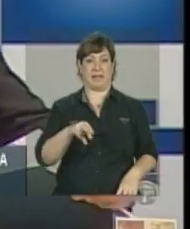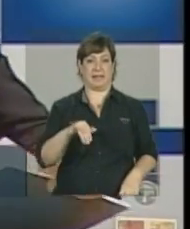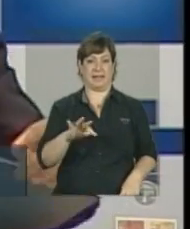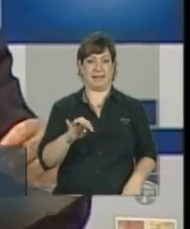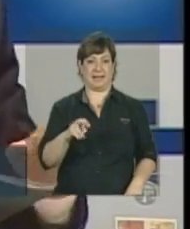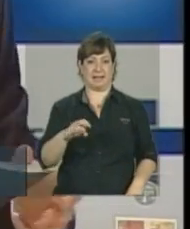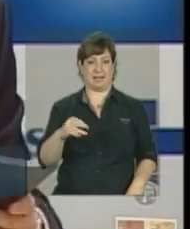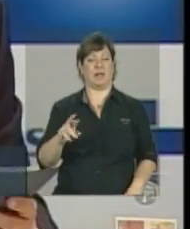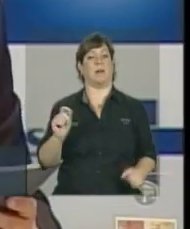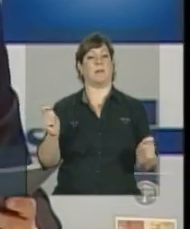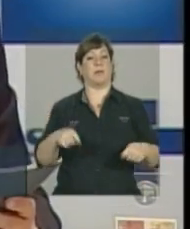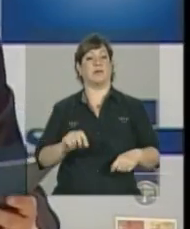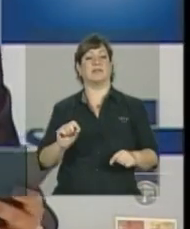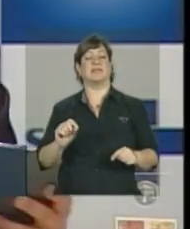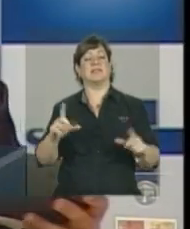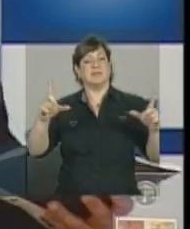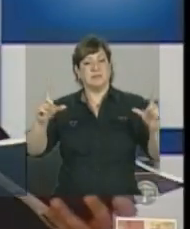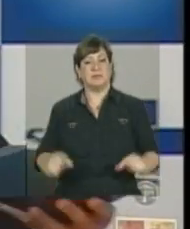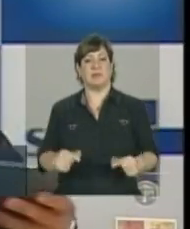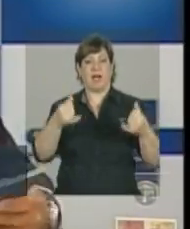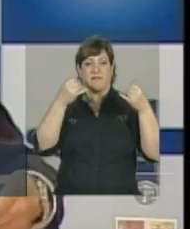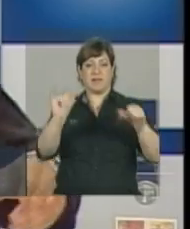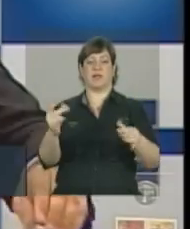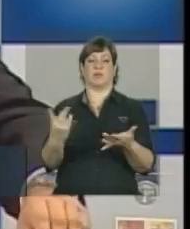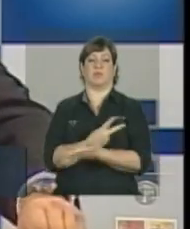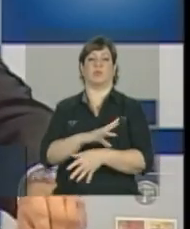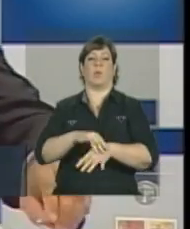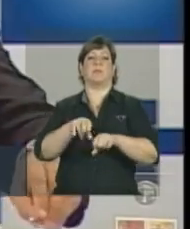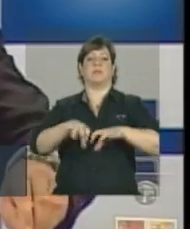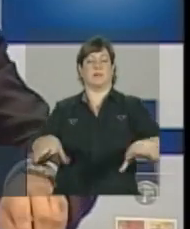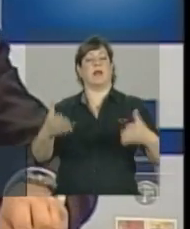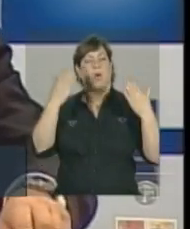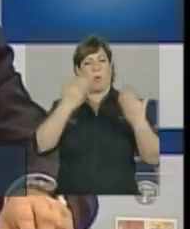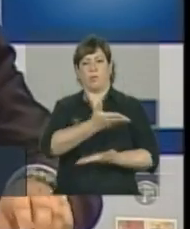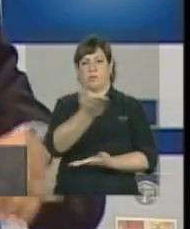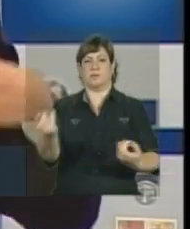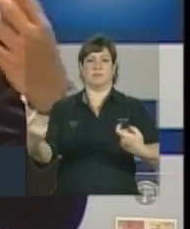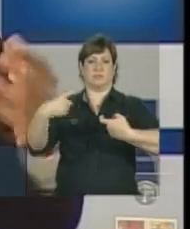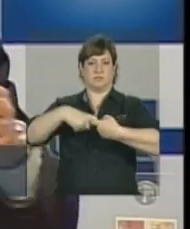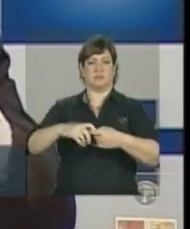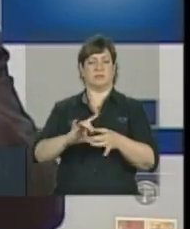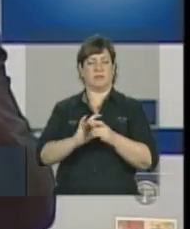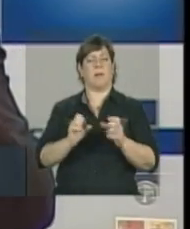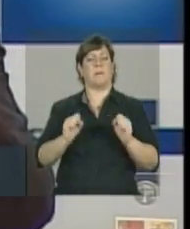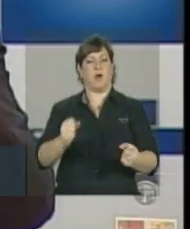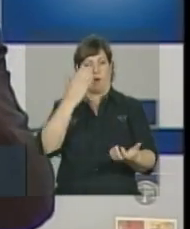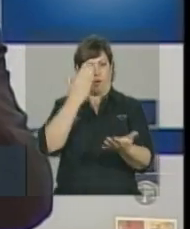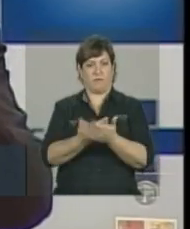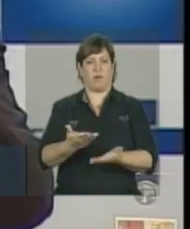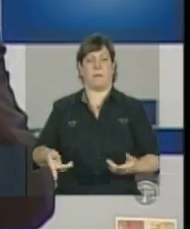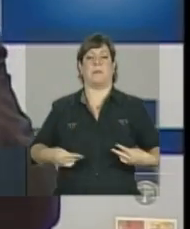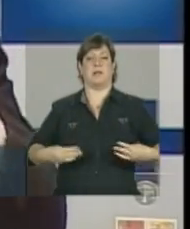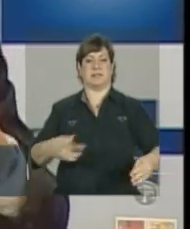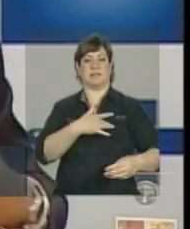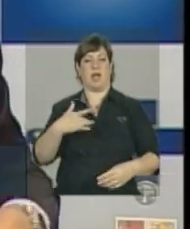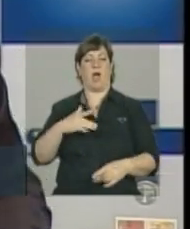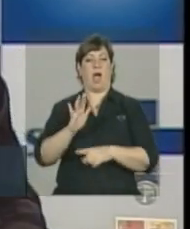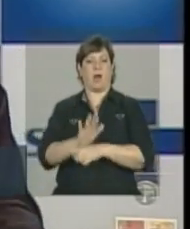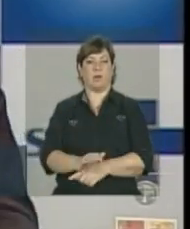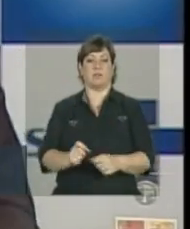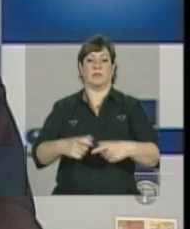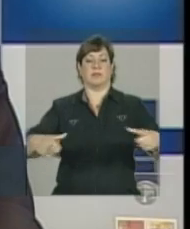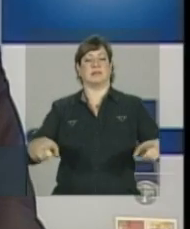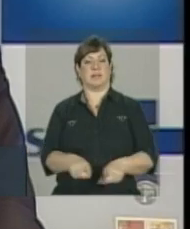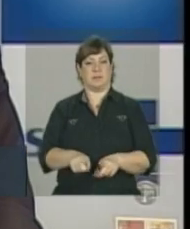que ampliem a transmissão da tuberculose. Então, agradecer muito a parceria e podem contar com o Ministério da Saúde, não só no apoio, na